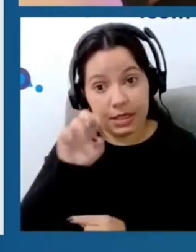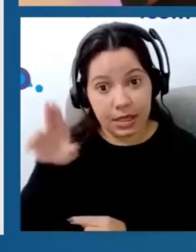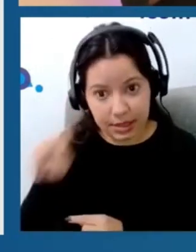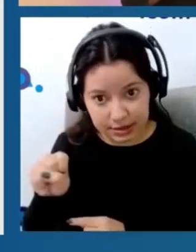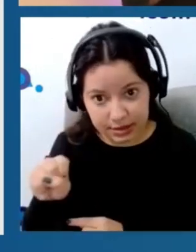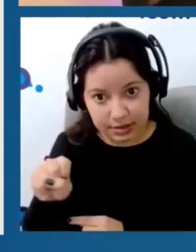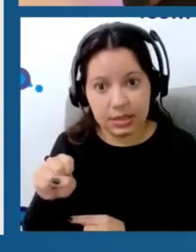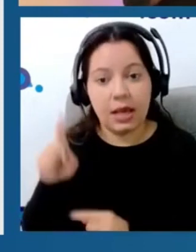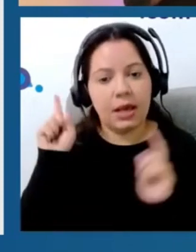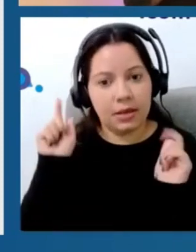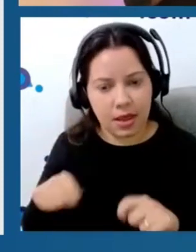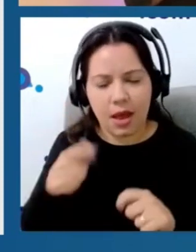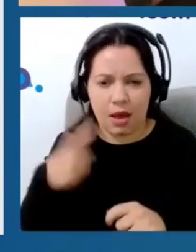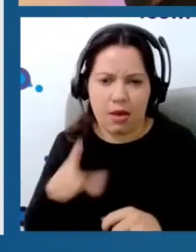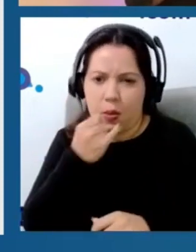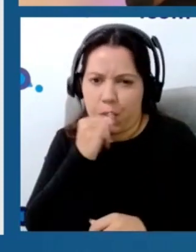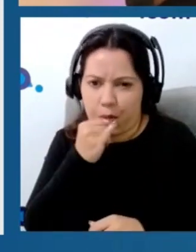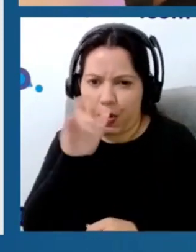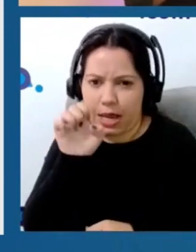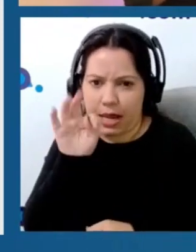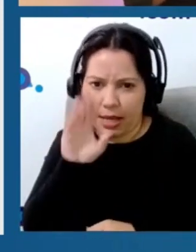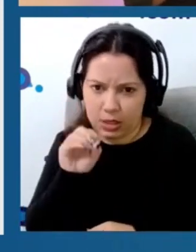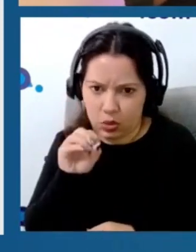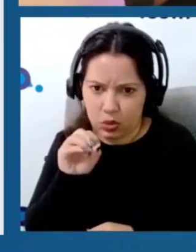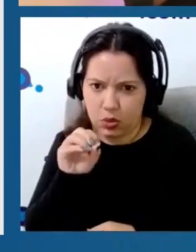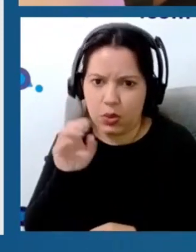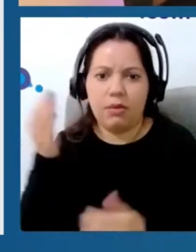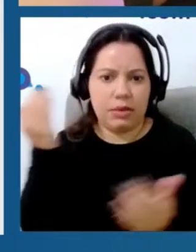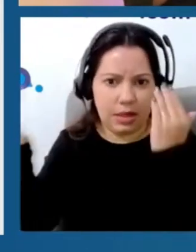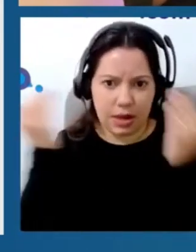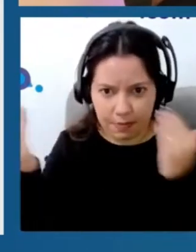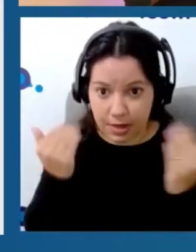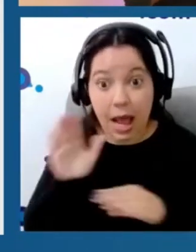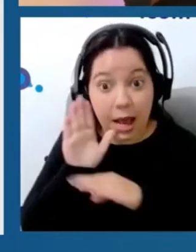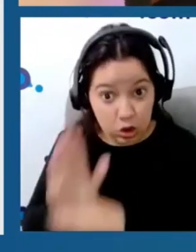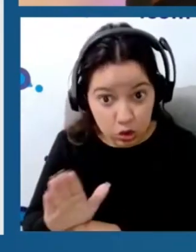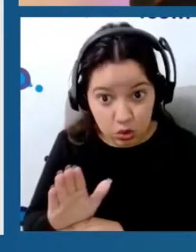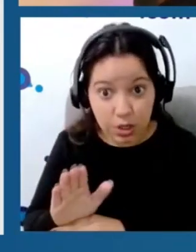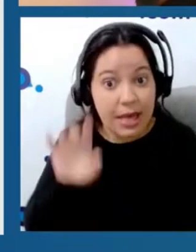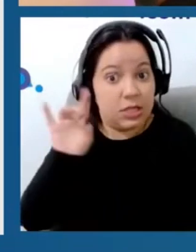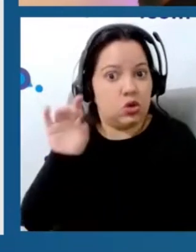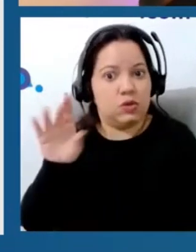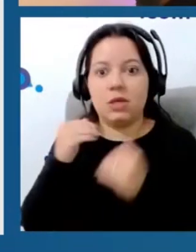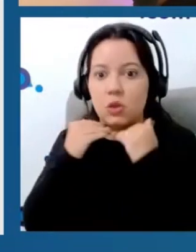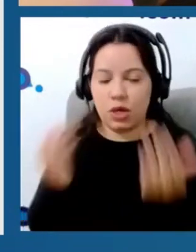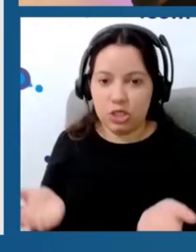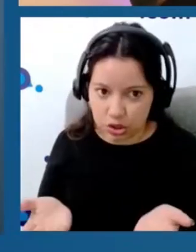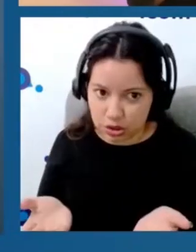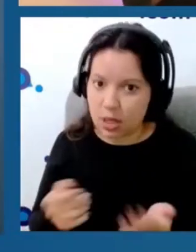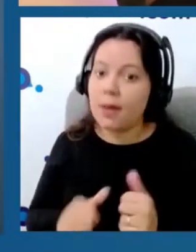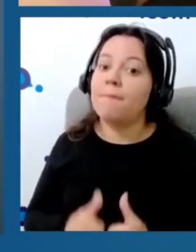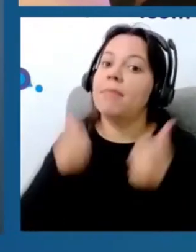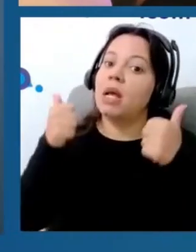eletroterapia pode ajudar o paciente com dor. Ela ajuda, ajuda muito, e só não resolve tudo sozinha. Então, menos mimimi, mais atitude, mais